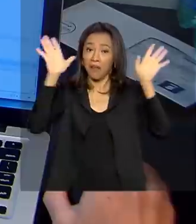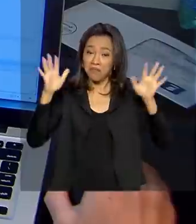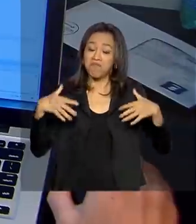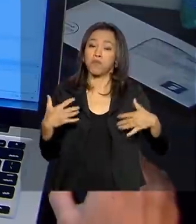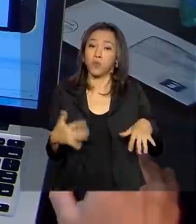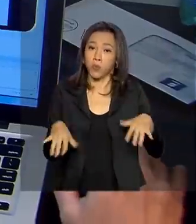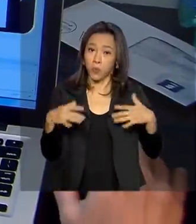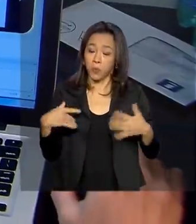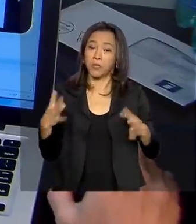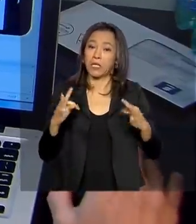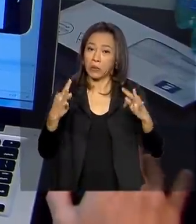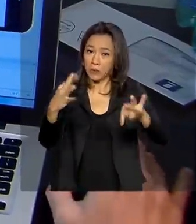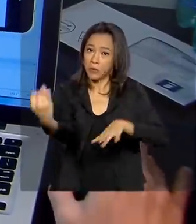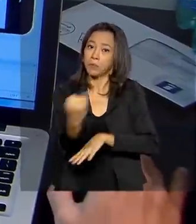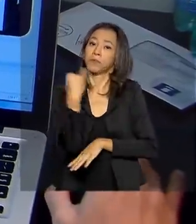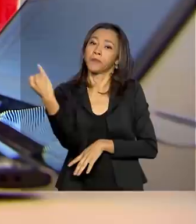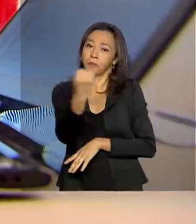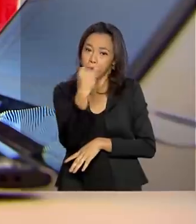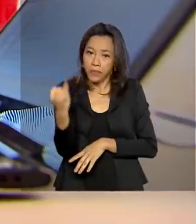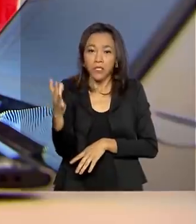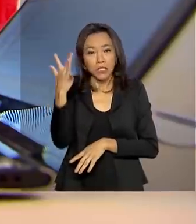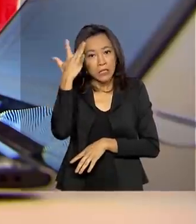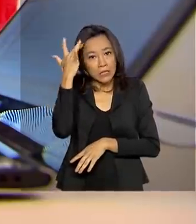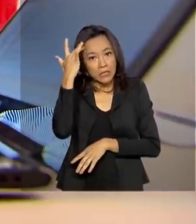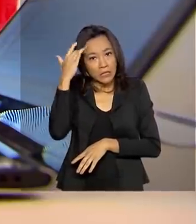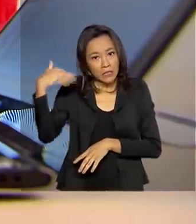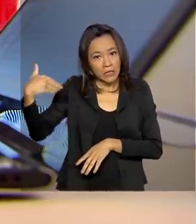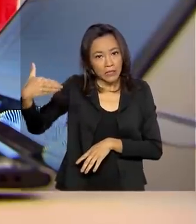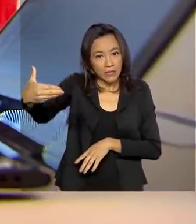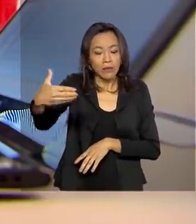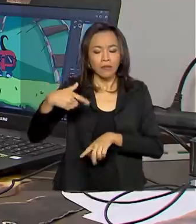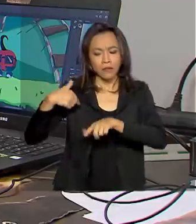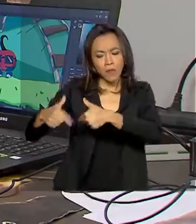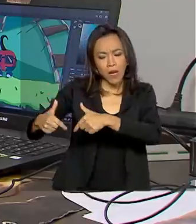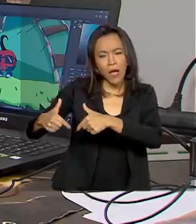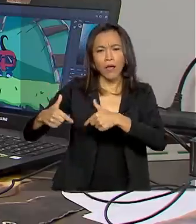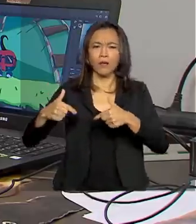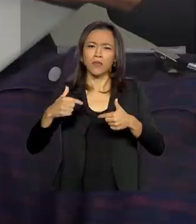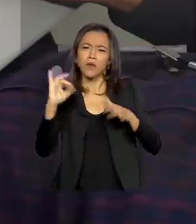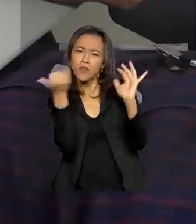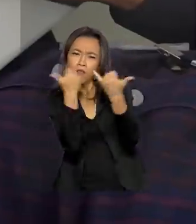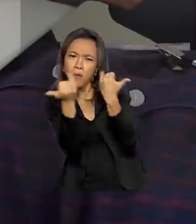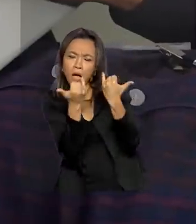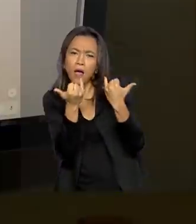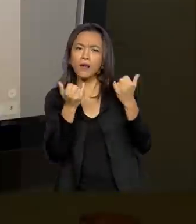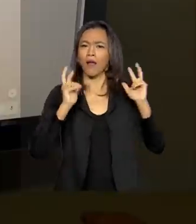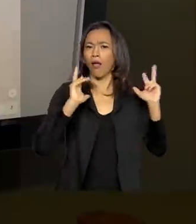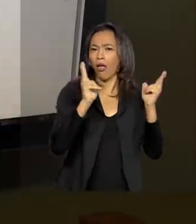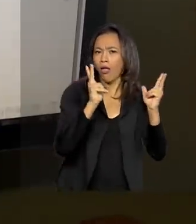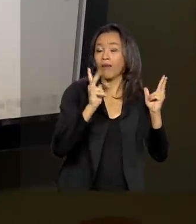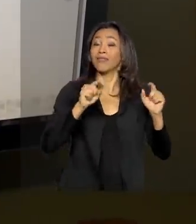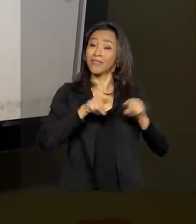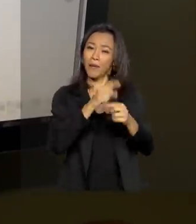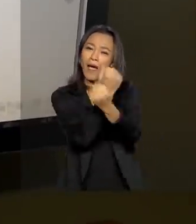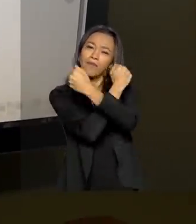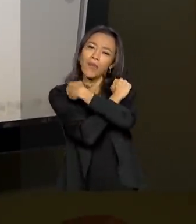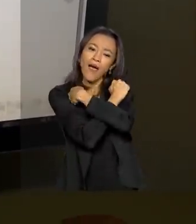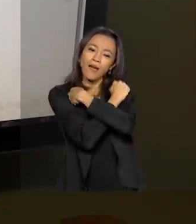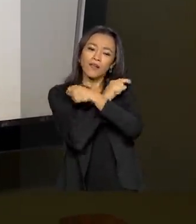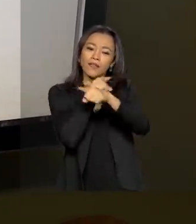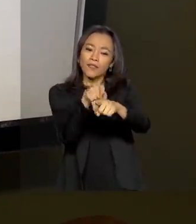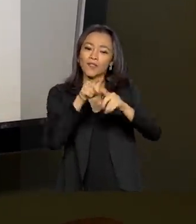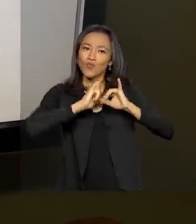tecnologia é importante no nosso dia a dia para trabalhar, se informar, se divertir e até mesmo mandar aquele